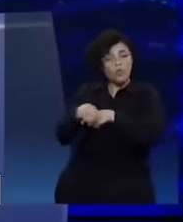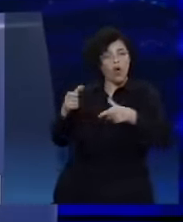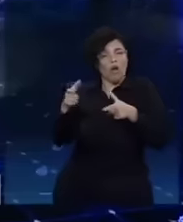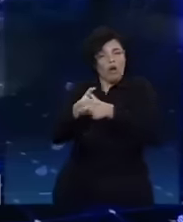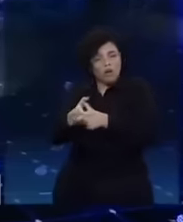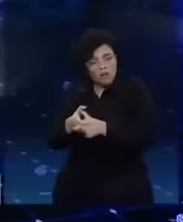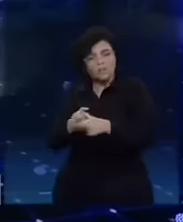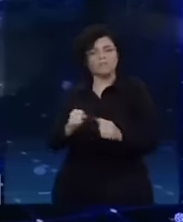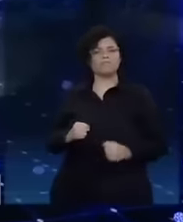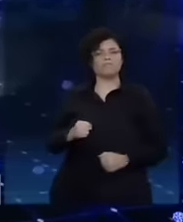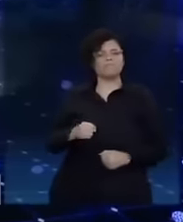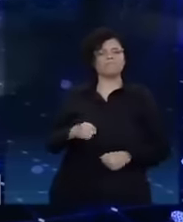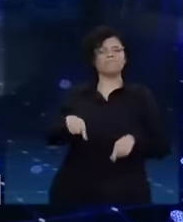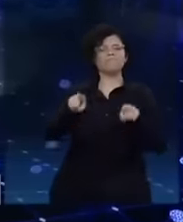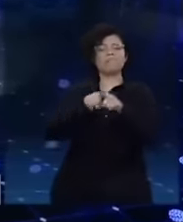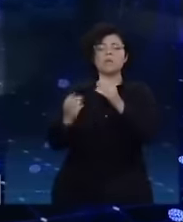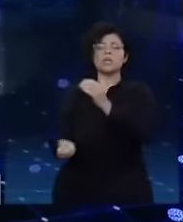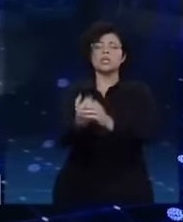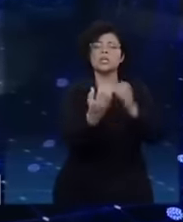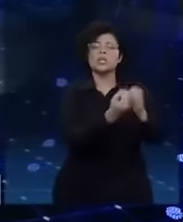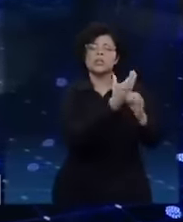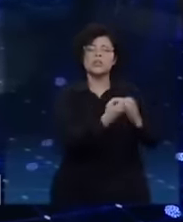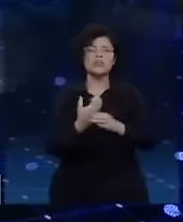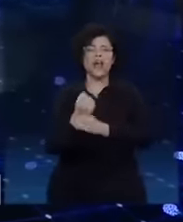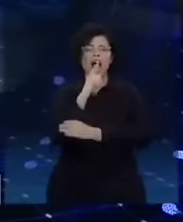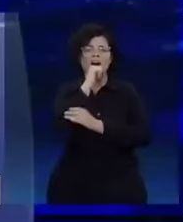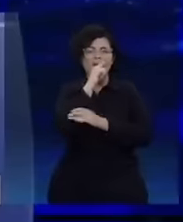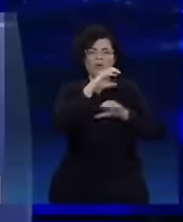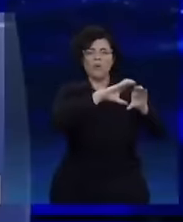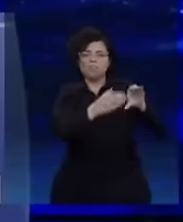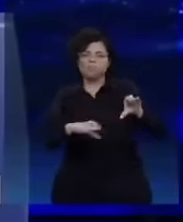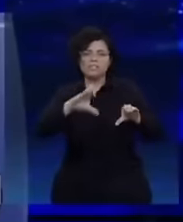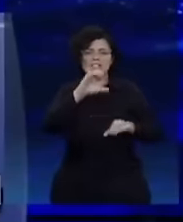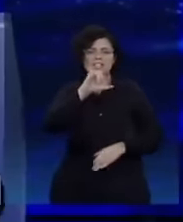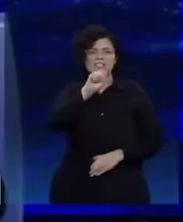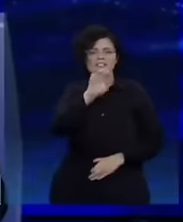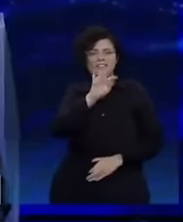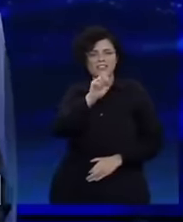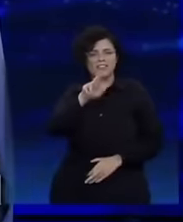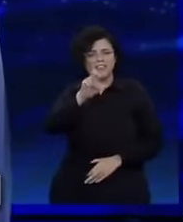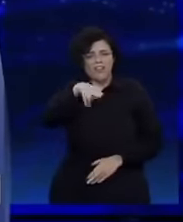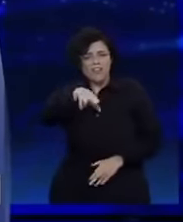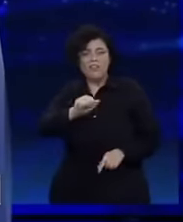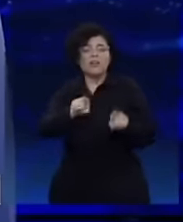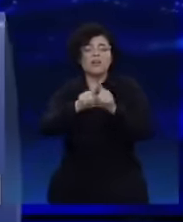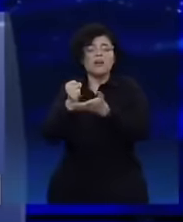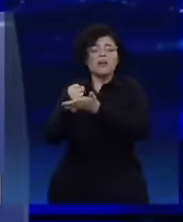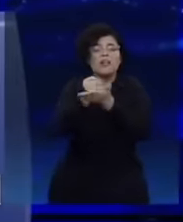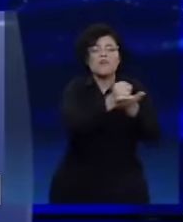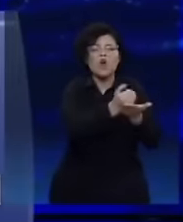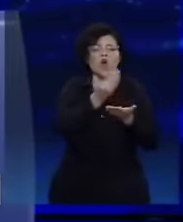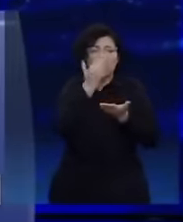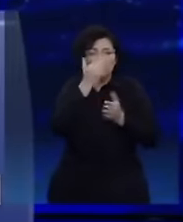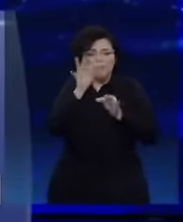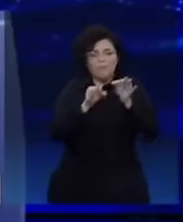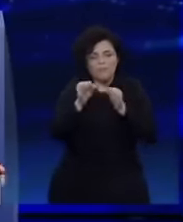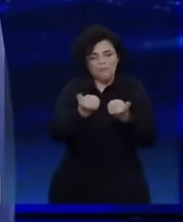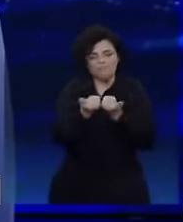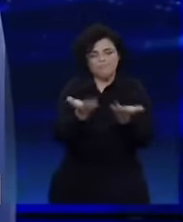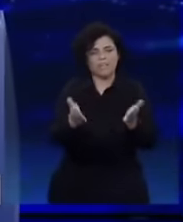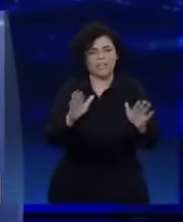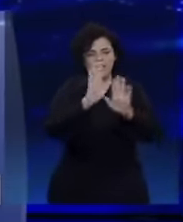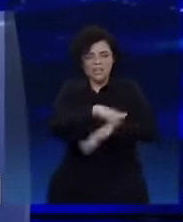milhão e 400 mil cisternas que nós fizemos para o Nordeste. Era o PNAE para levar comida para as crianças mais pobres. E a gente